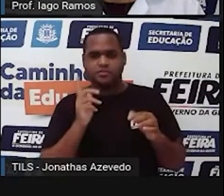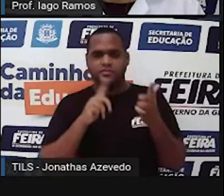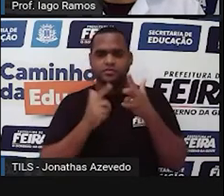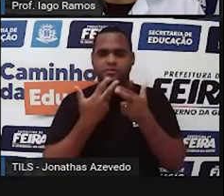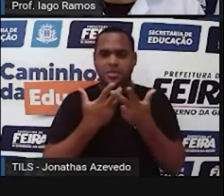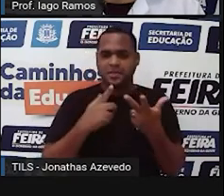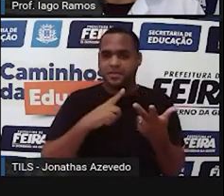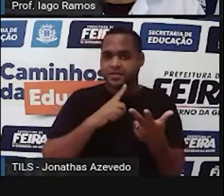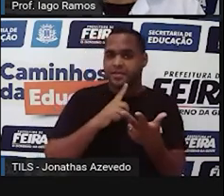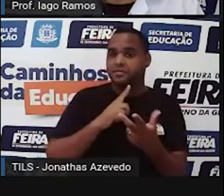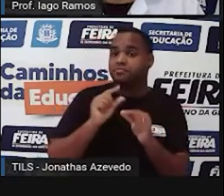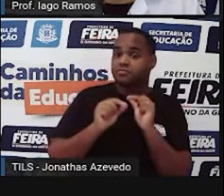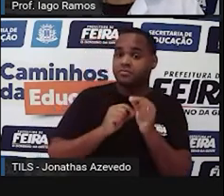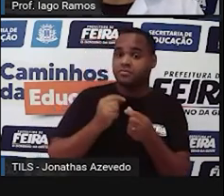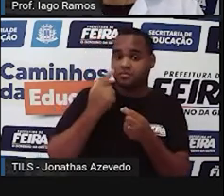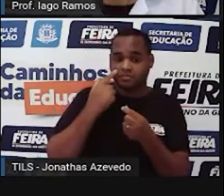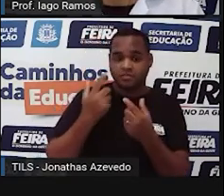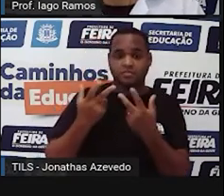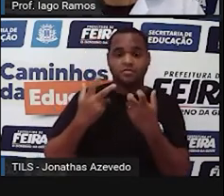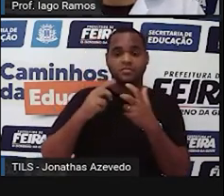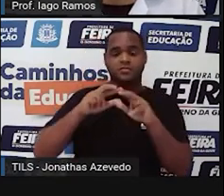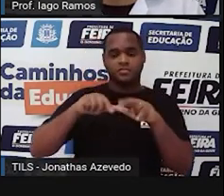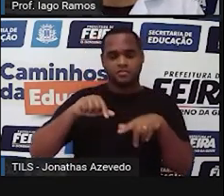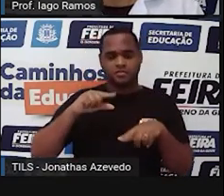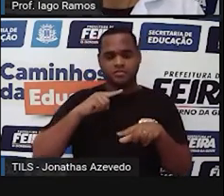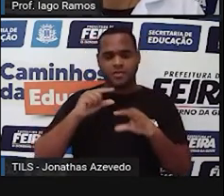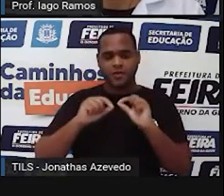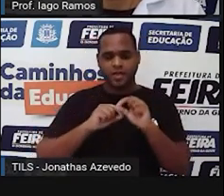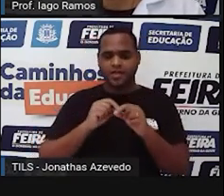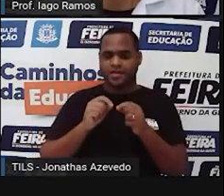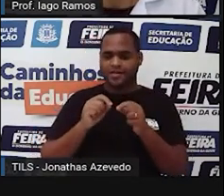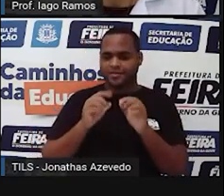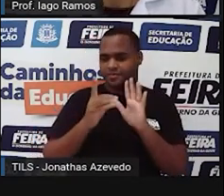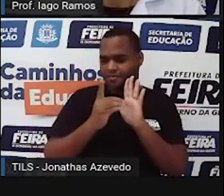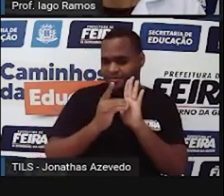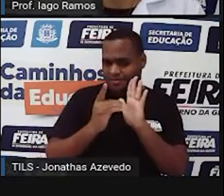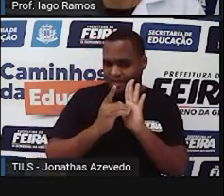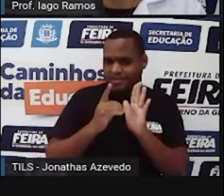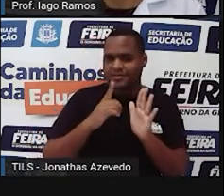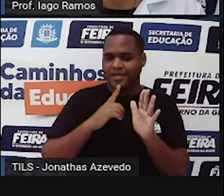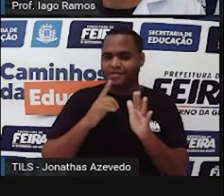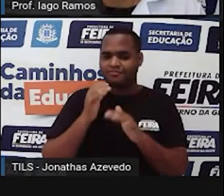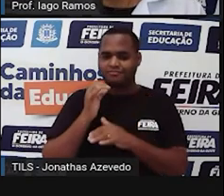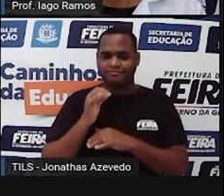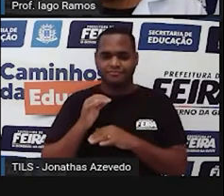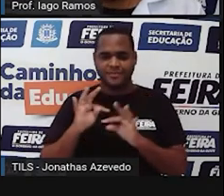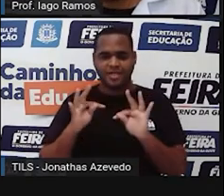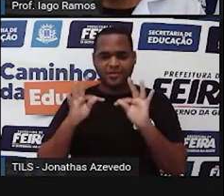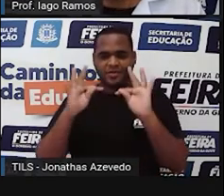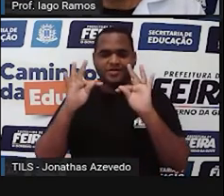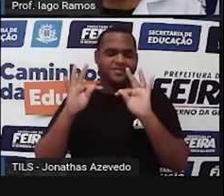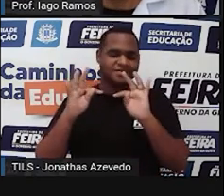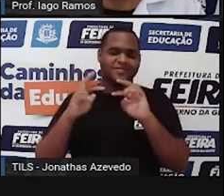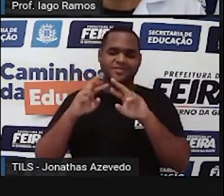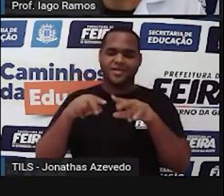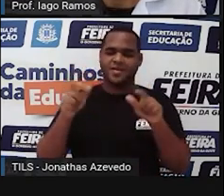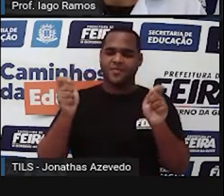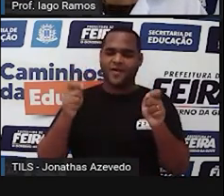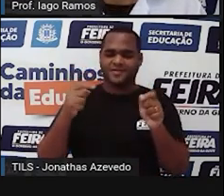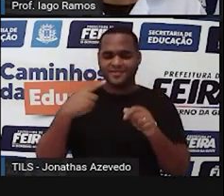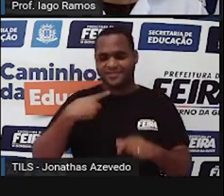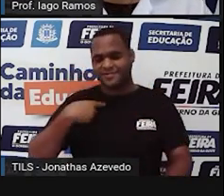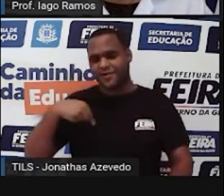sofisticados, aparelhos eletrônicos, digitais, inclusive, para poder fazer isso pela gente, Por nós.